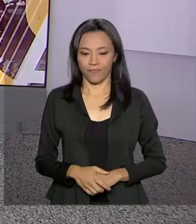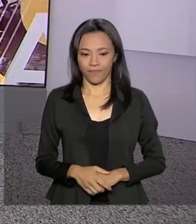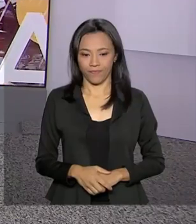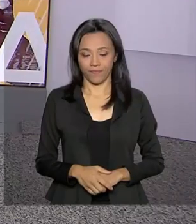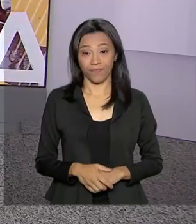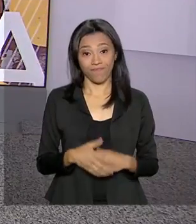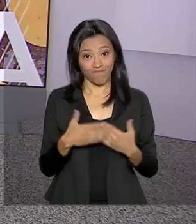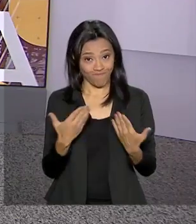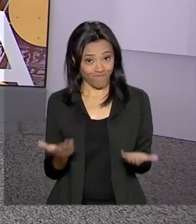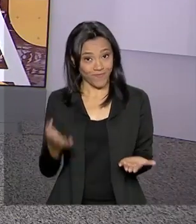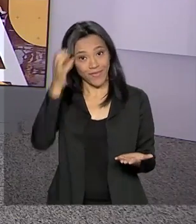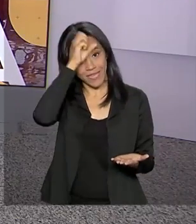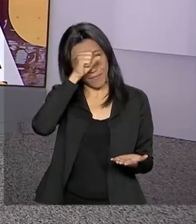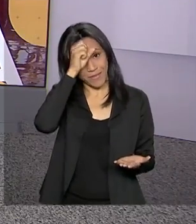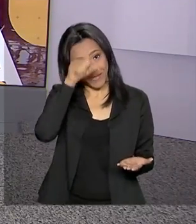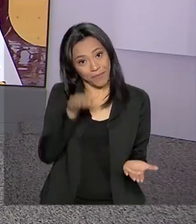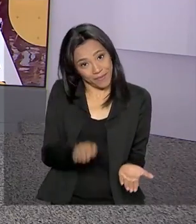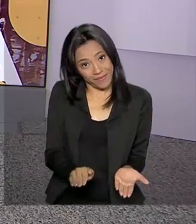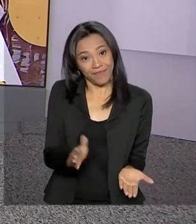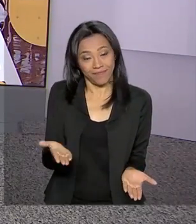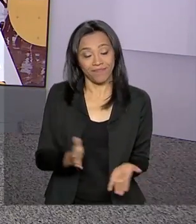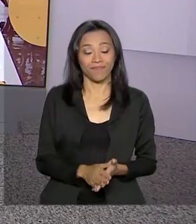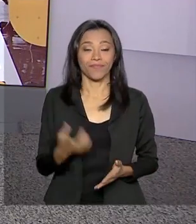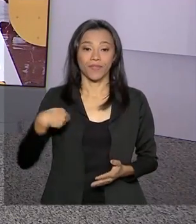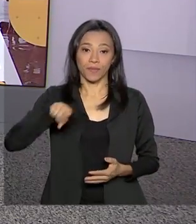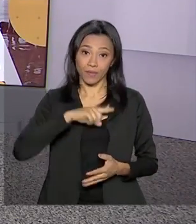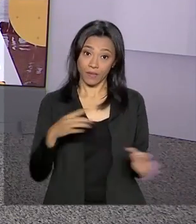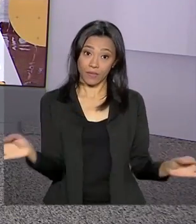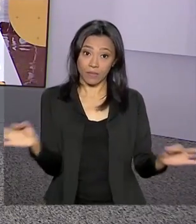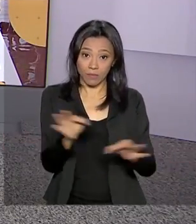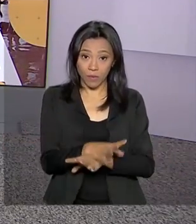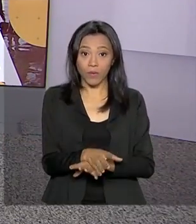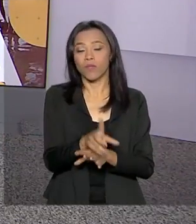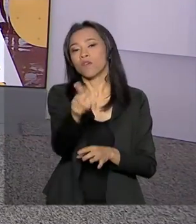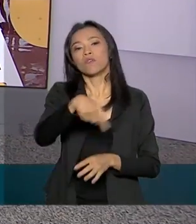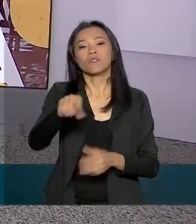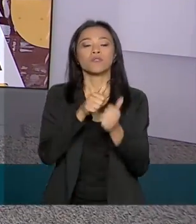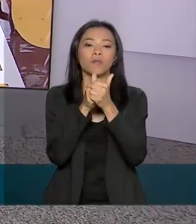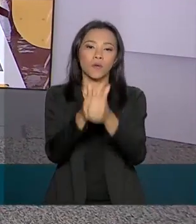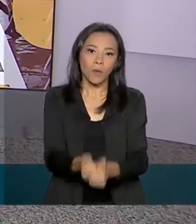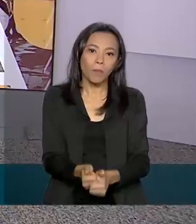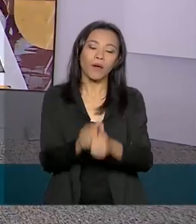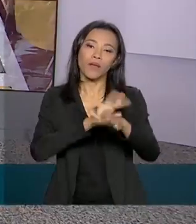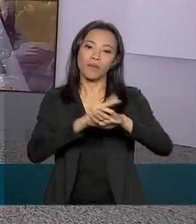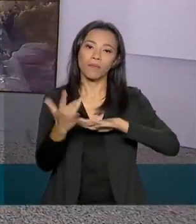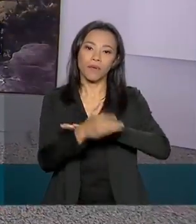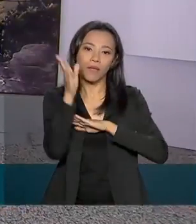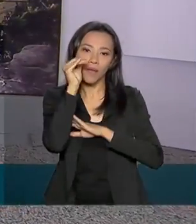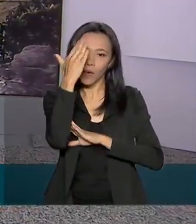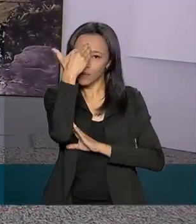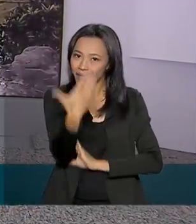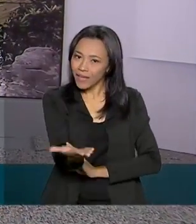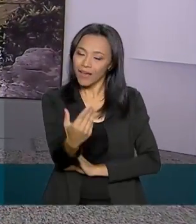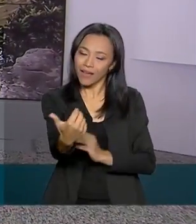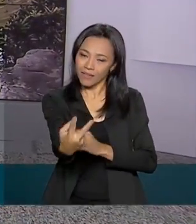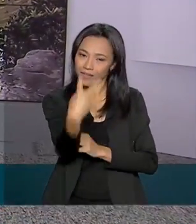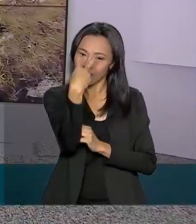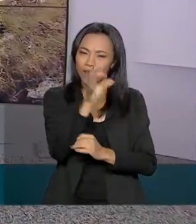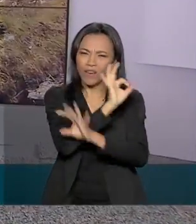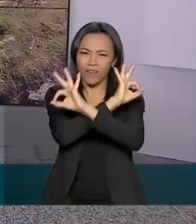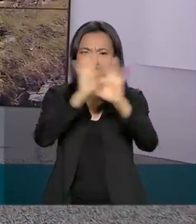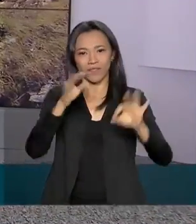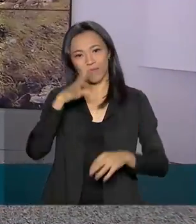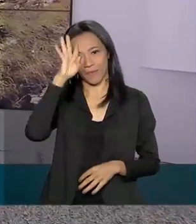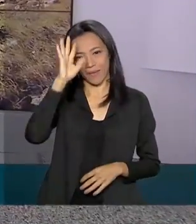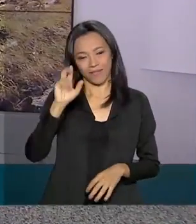É isso aí, tem que aprender desde cedo mesmo. Bem, o Brasil em Dia termina aqui, nos acompanhe também pelas nossas redes sociais. Muito obrigada pela companhia, uma ótima